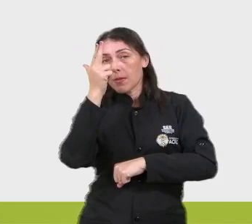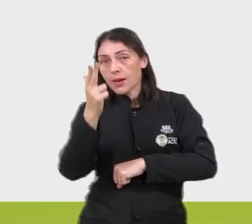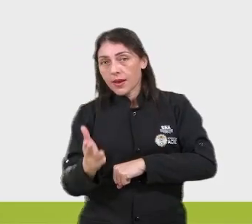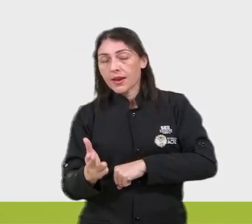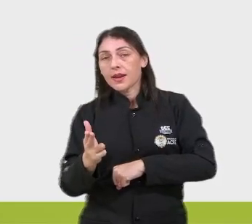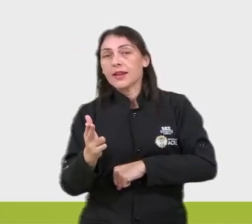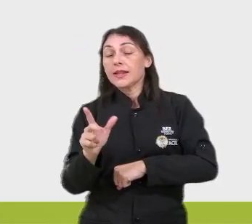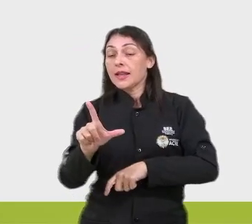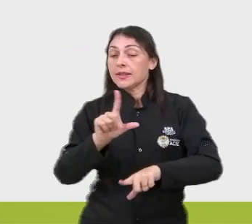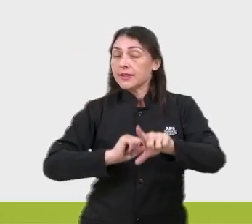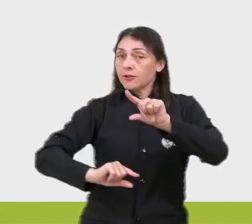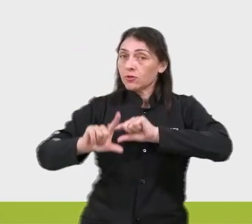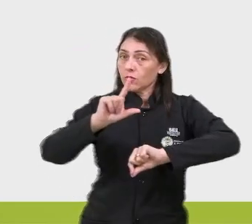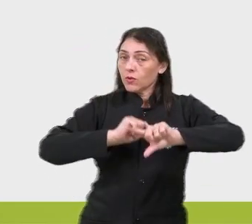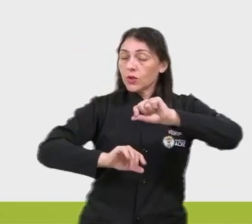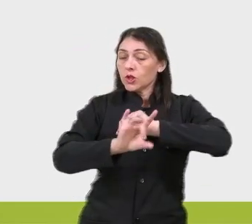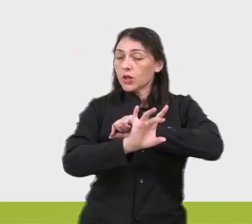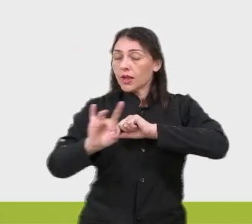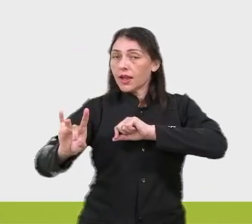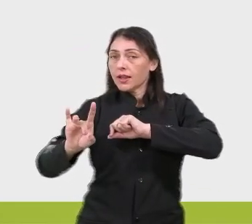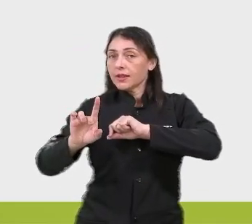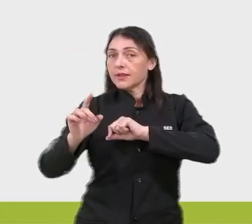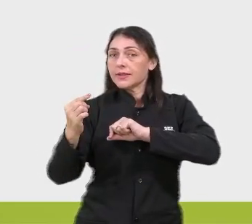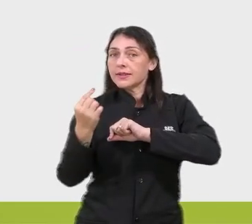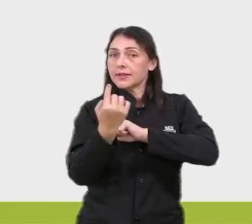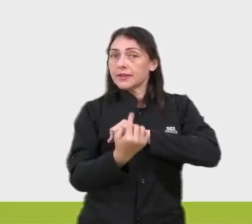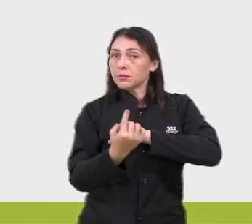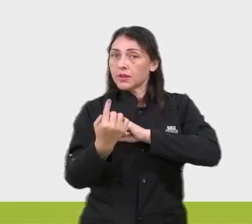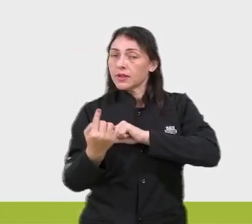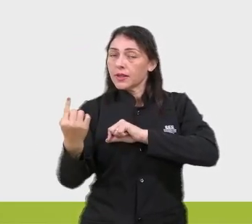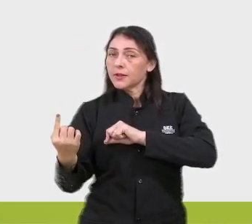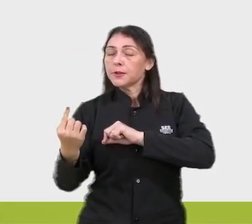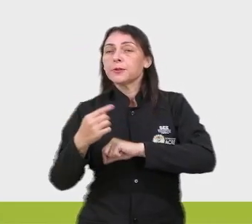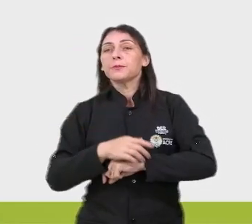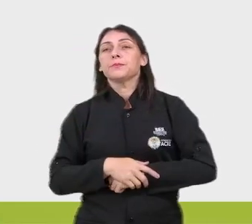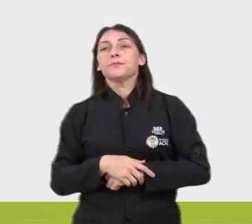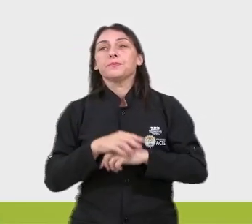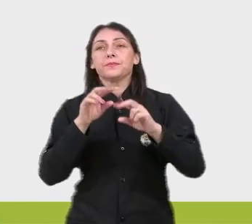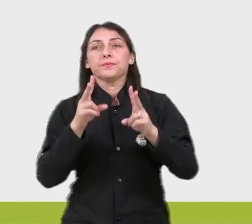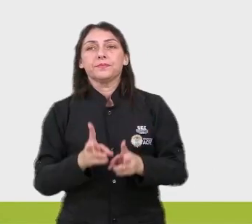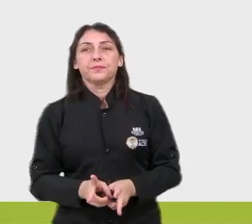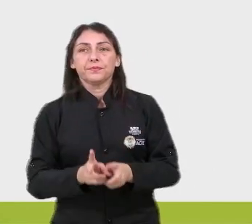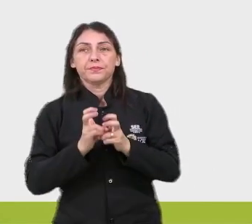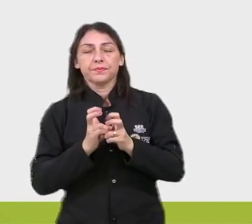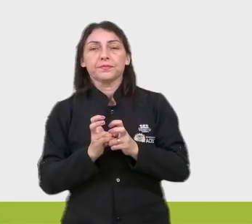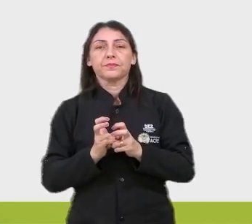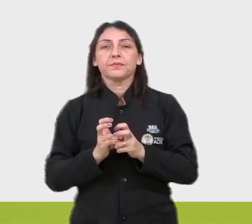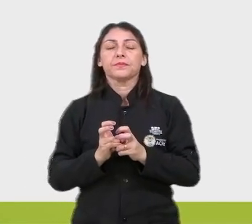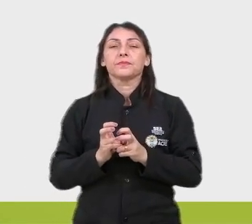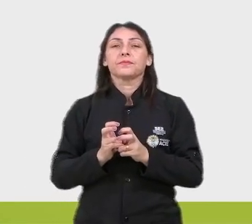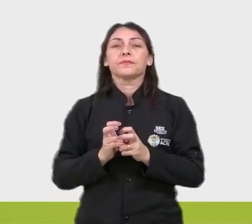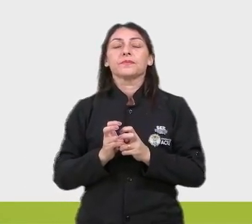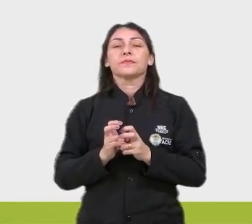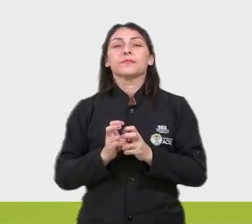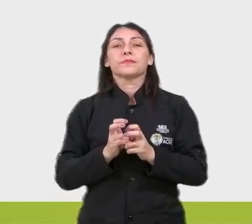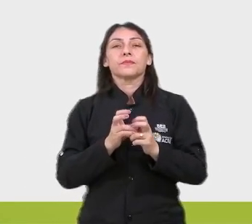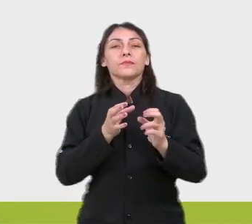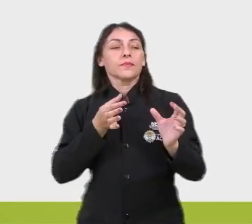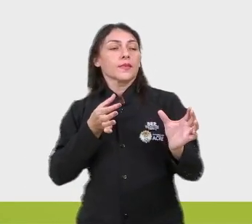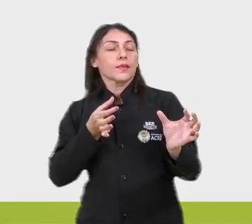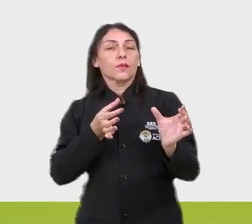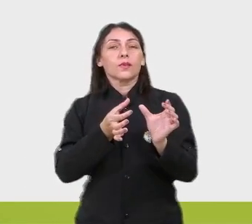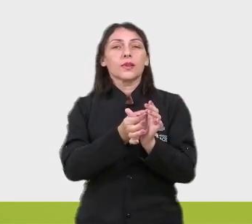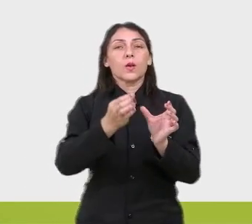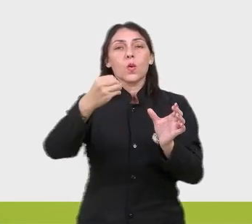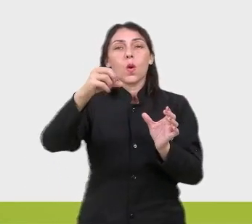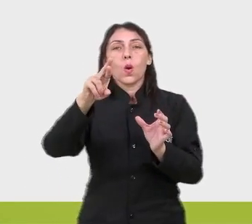as escolhas de cada um. Percebam que ele colocou a conjunção hora, que é uma conjunção de